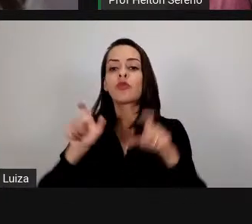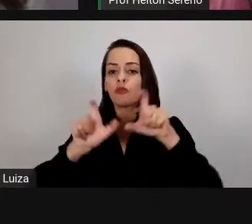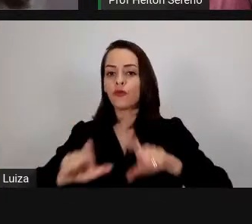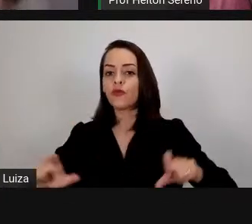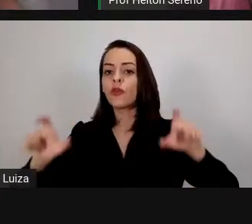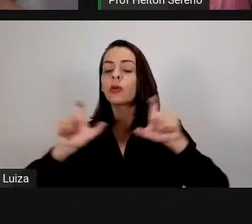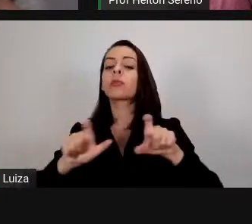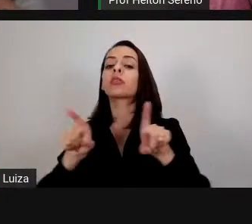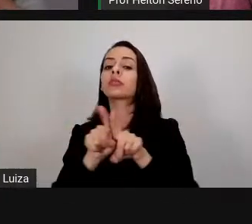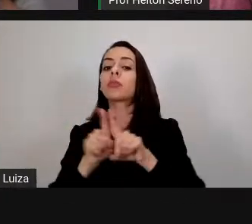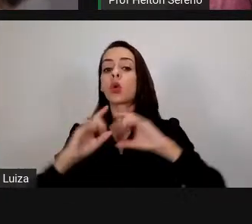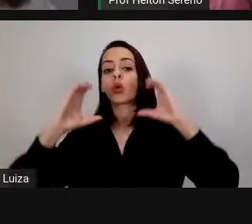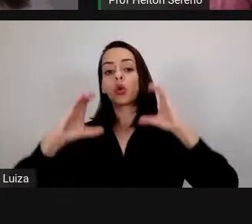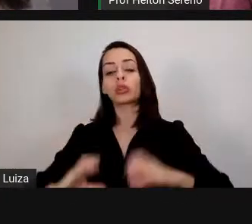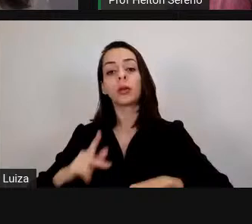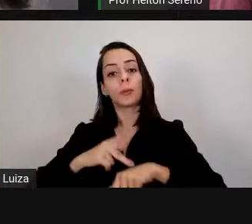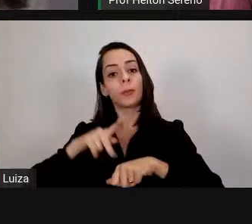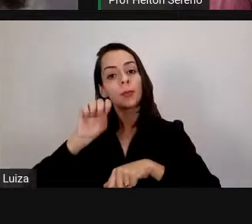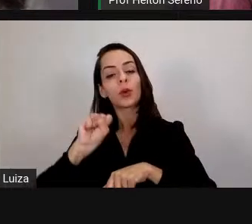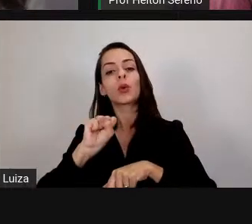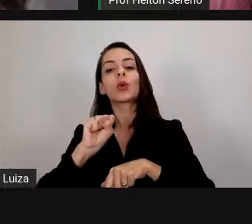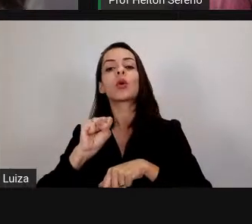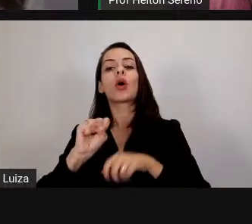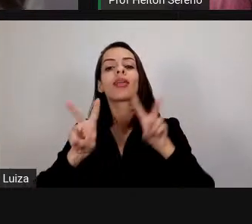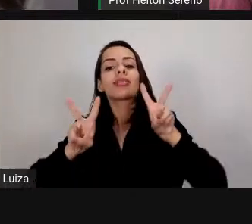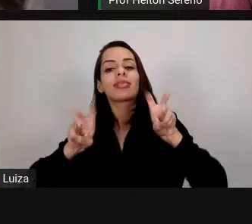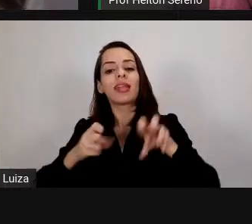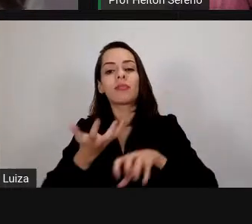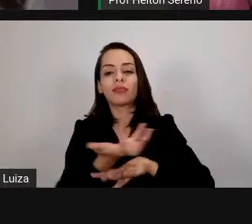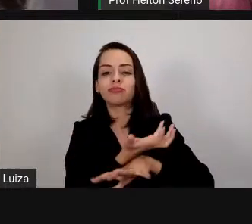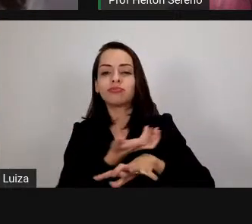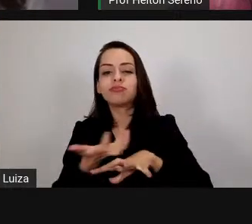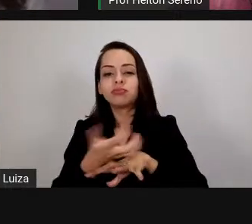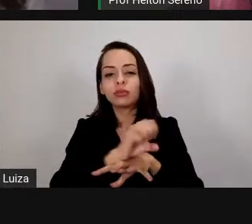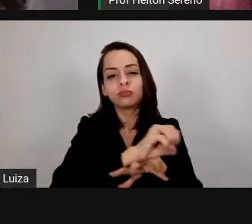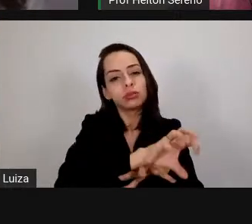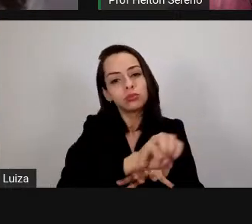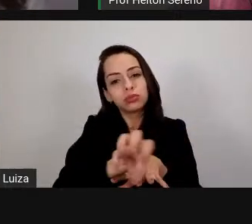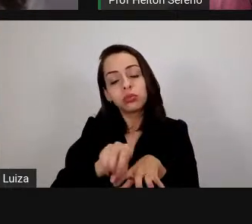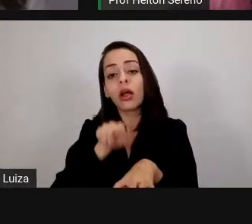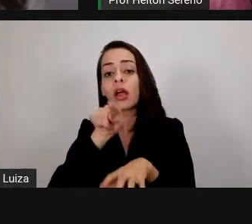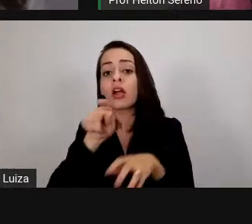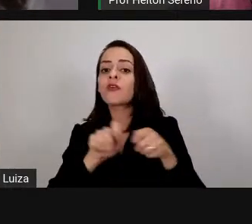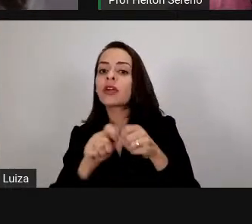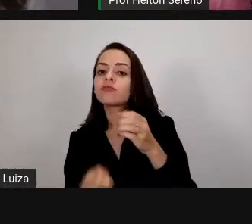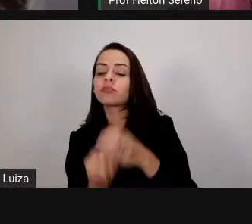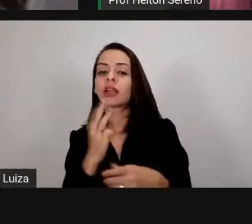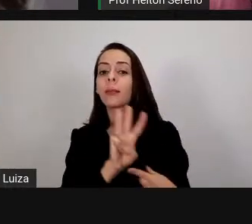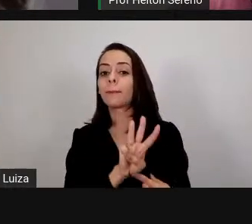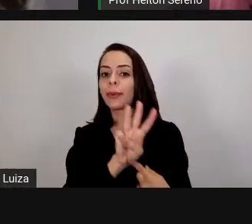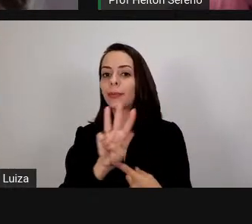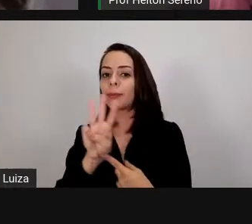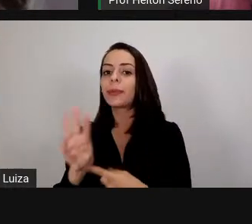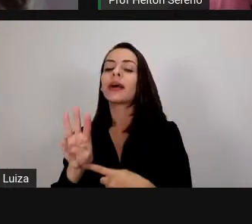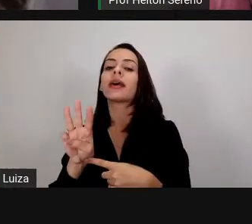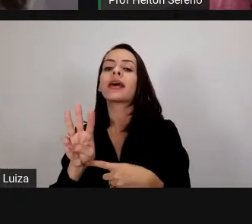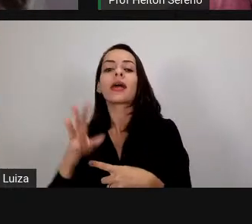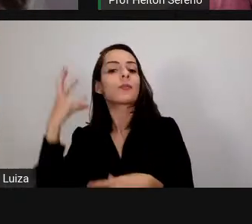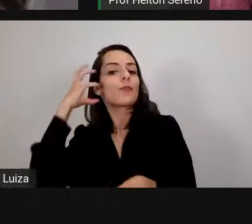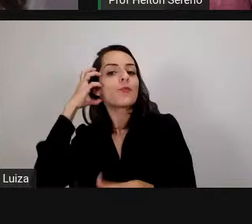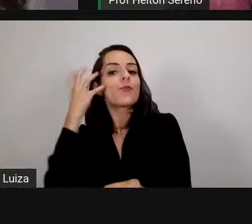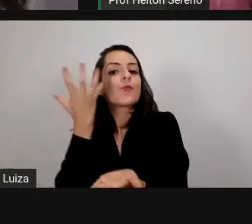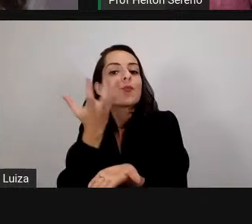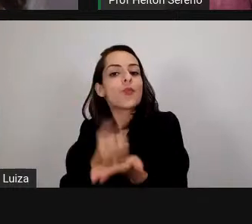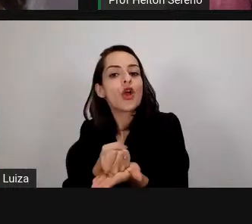-graduação Lato Senso em temas transversais. É o criador do site podcast, Papo de Educador, que produz conteúdo